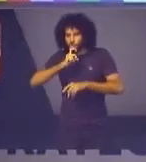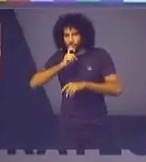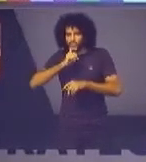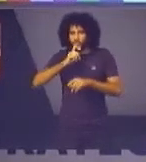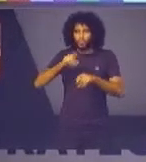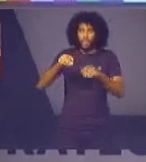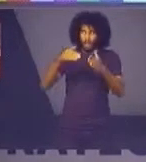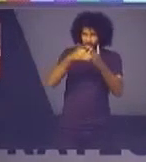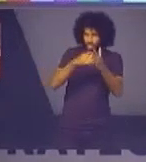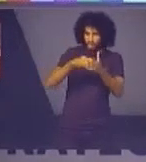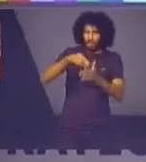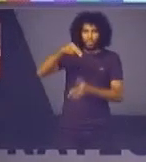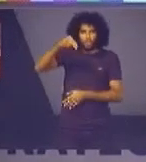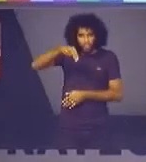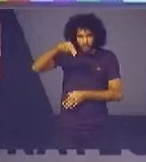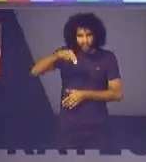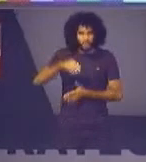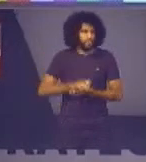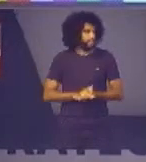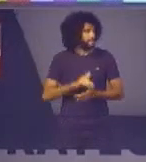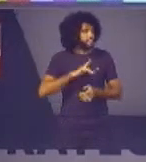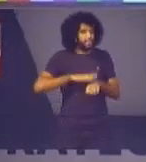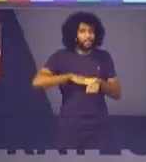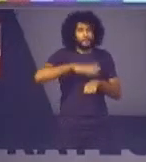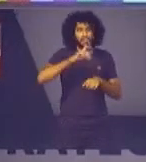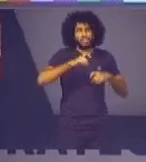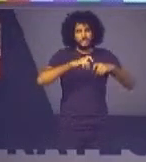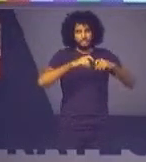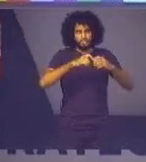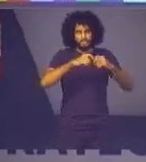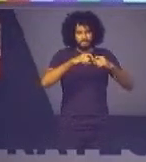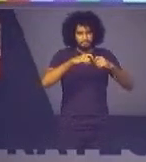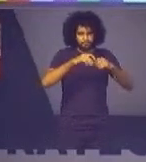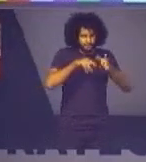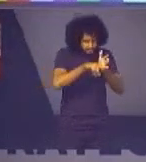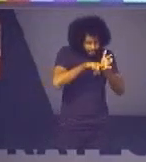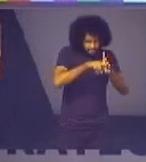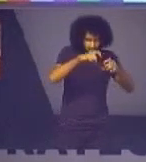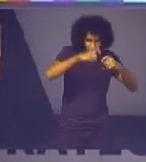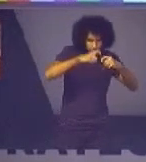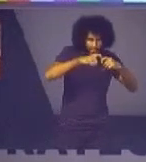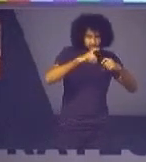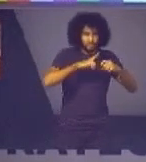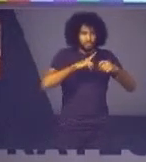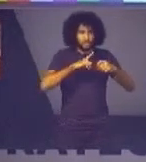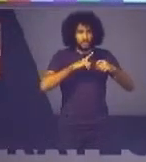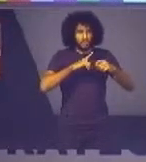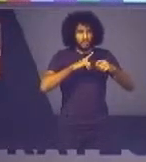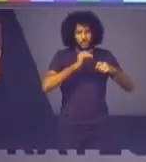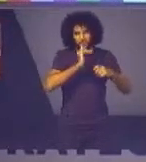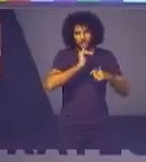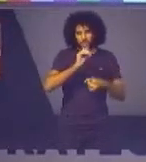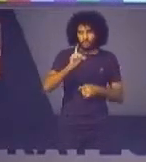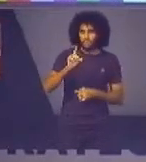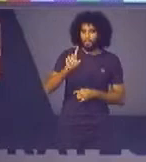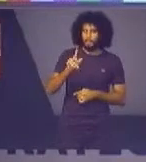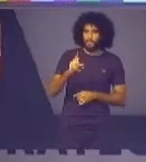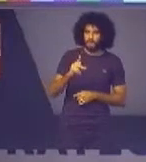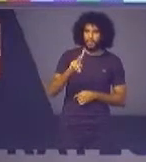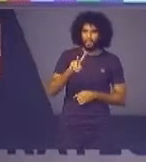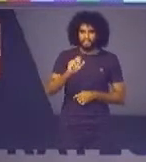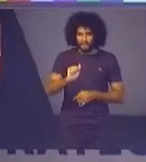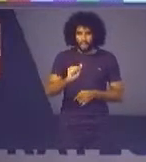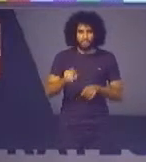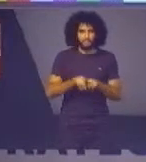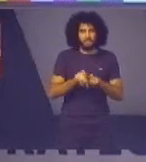mil 923 perícias médicas envolvendo perícias de DPVAT indenização por erro